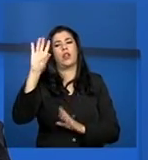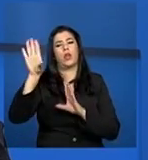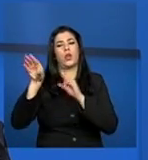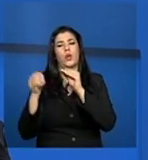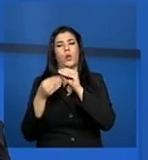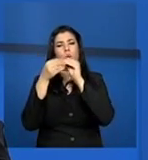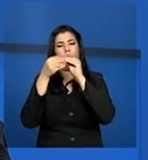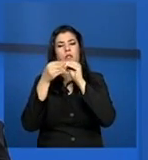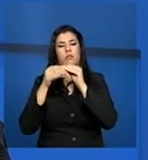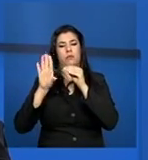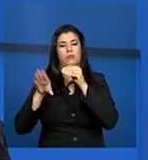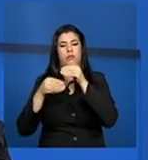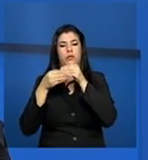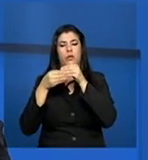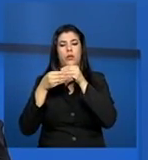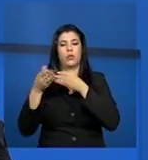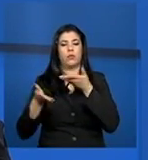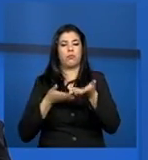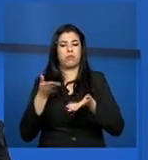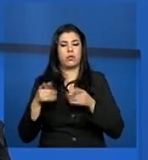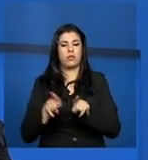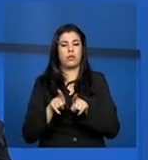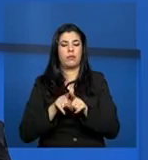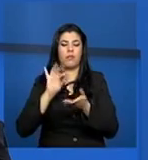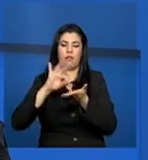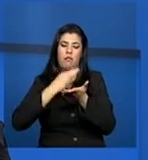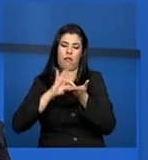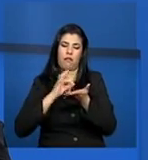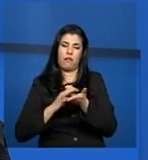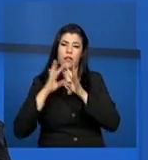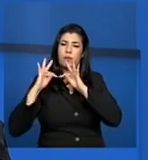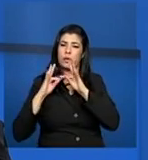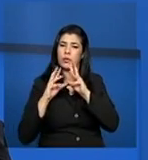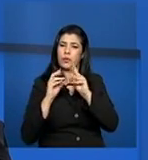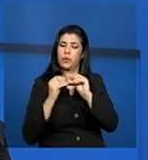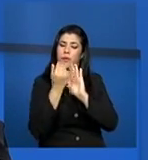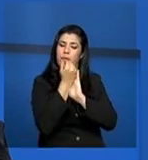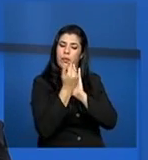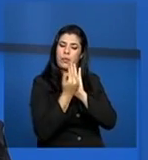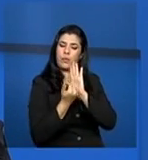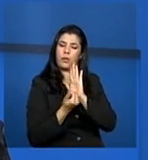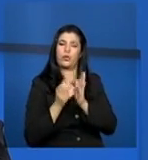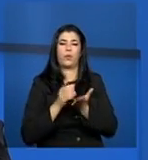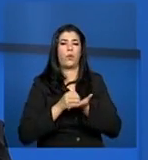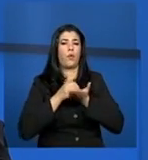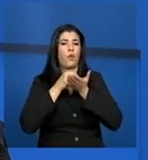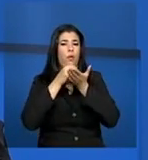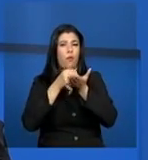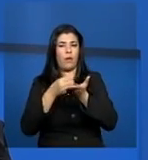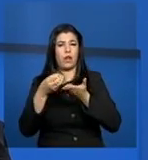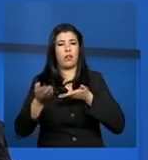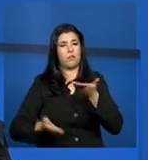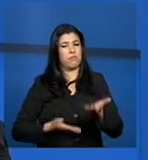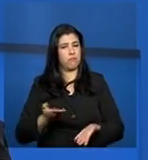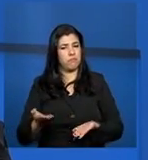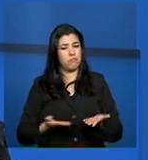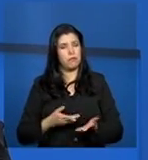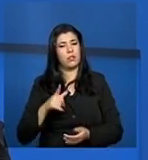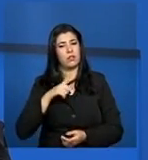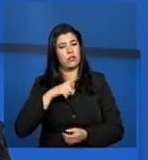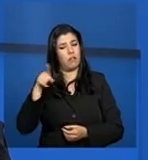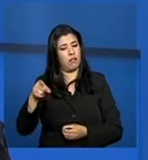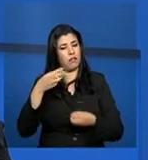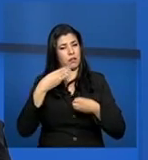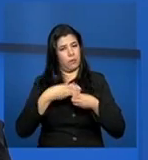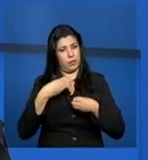de Entidade. Depois que ele cadastrar toda a lista, todas as ofertas que essa entidade presta naquele